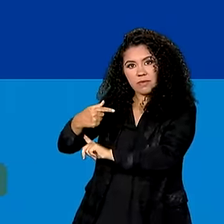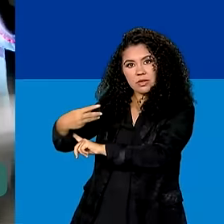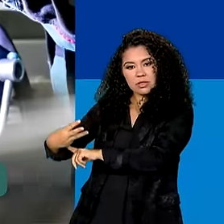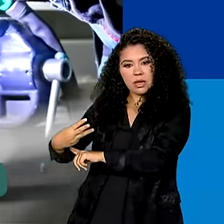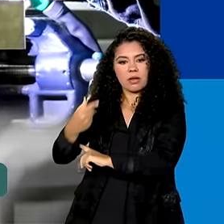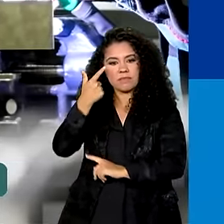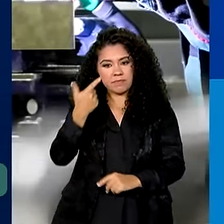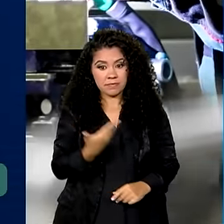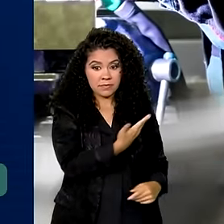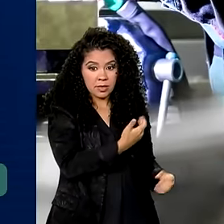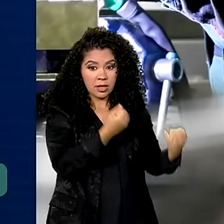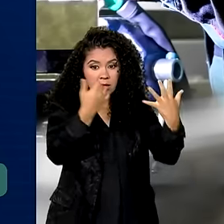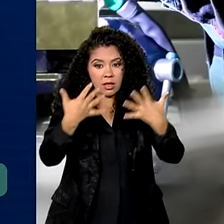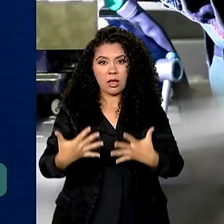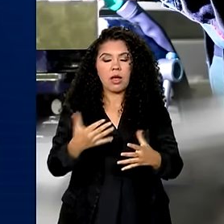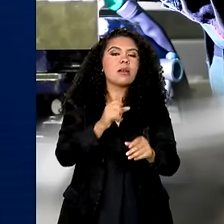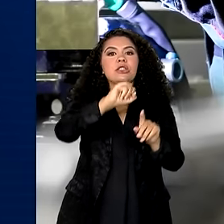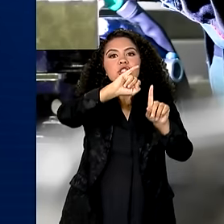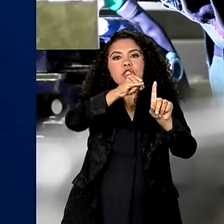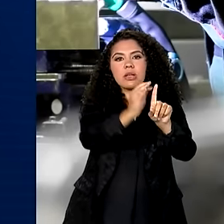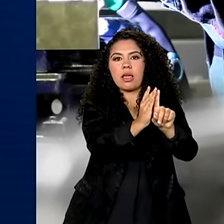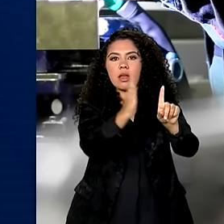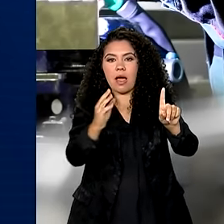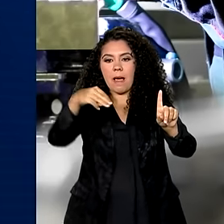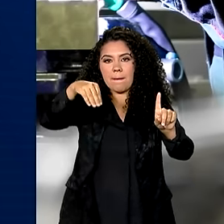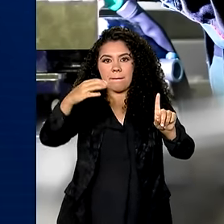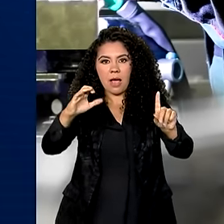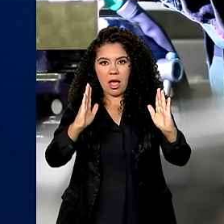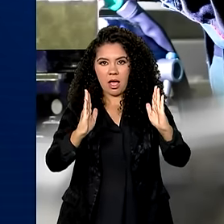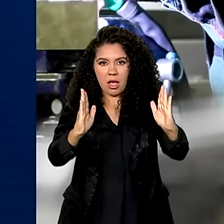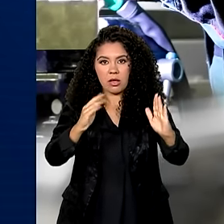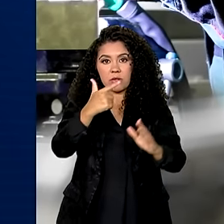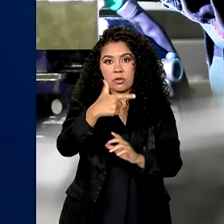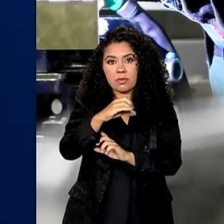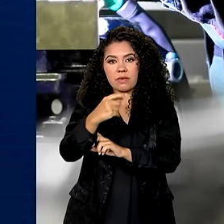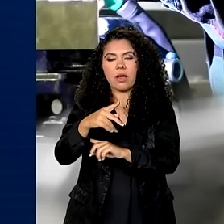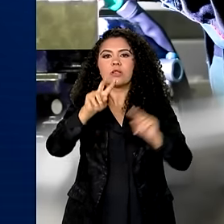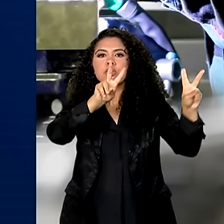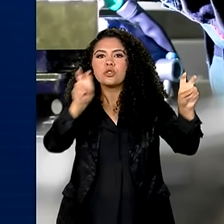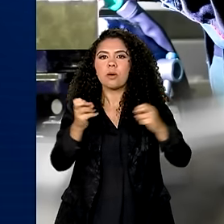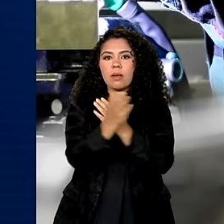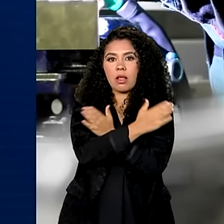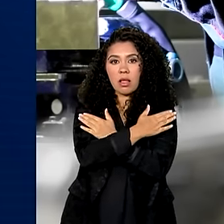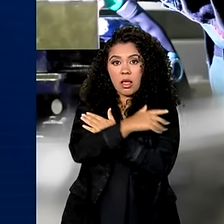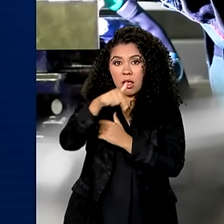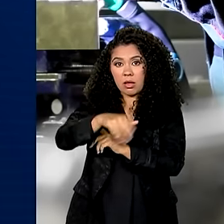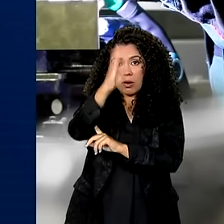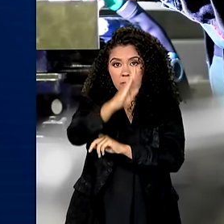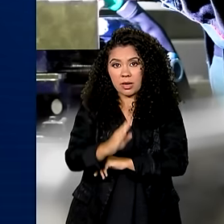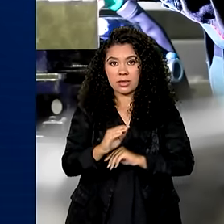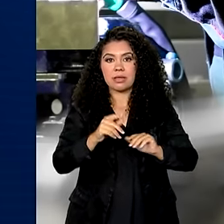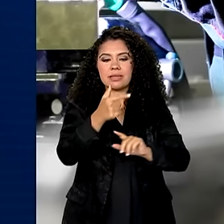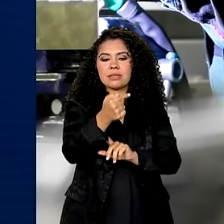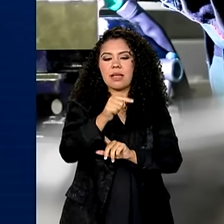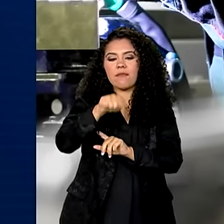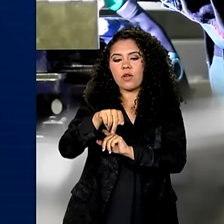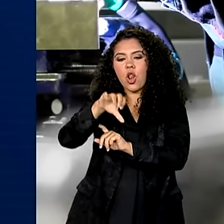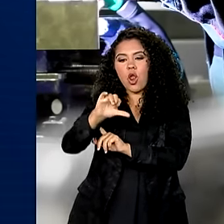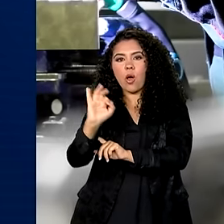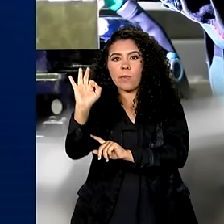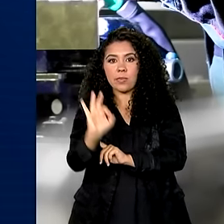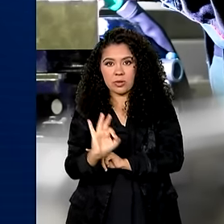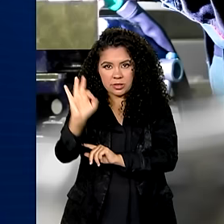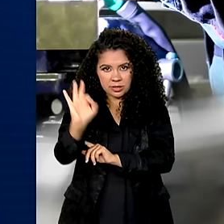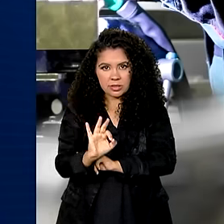De janeiro a março de 2024, a taxa de desocupação no país foi de 7,9%.